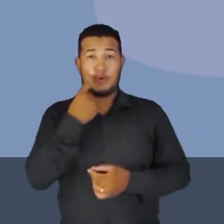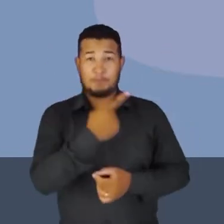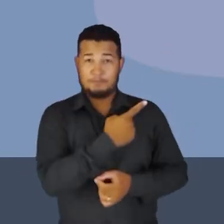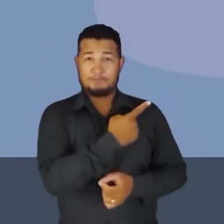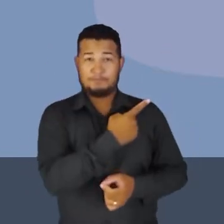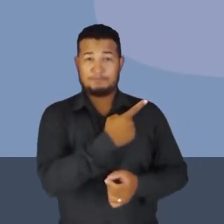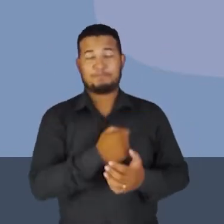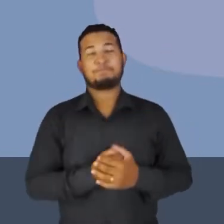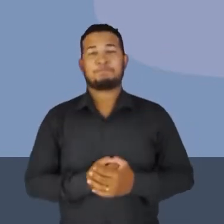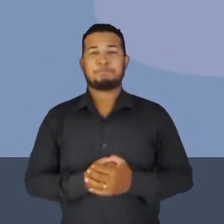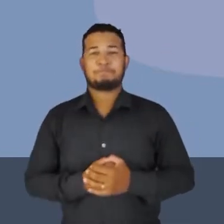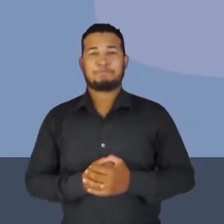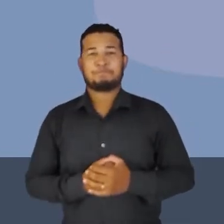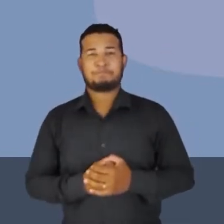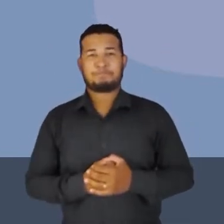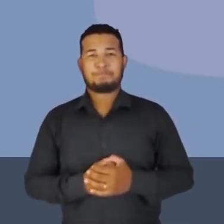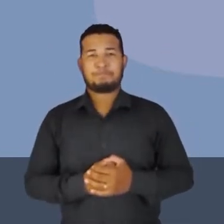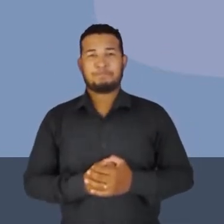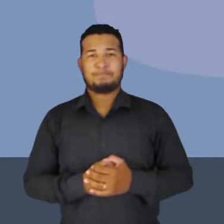lá, o slide?